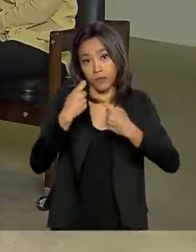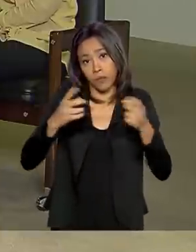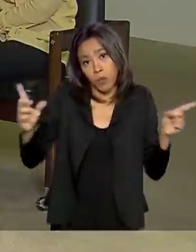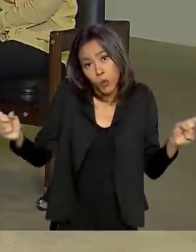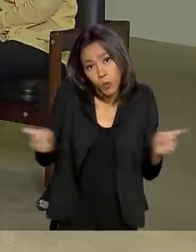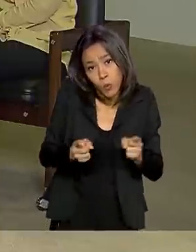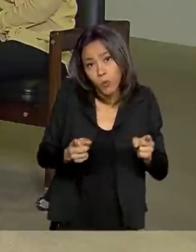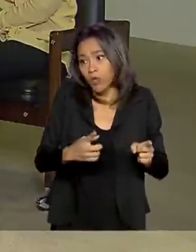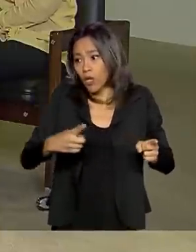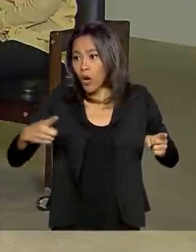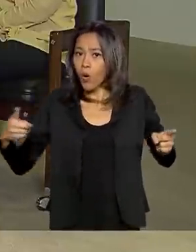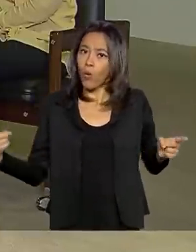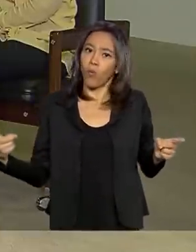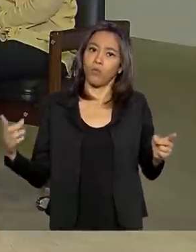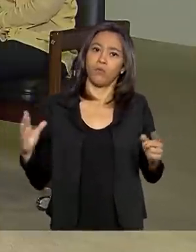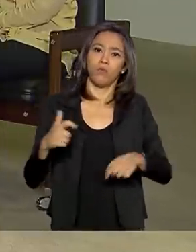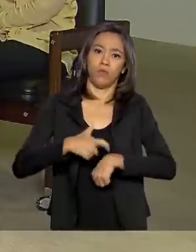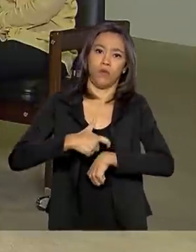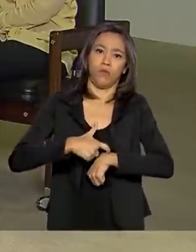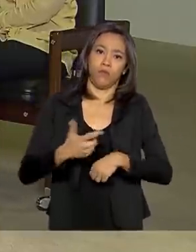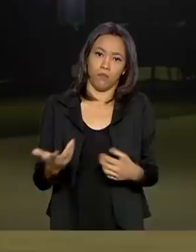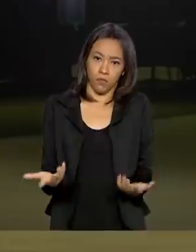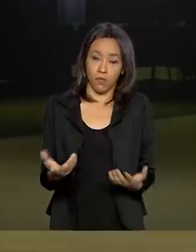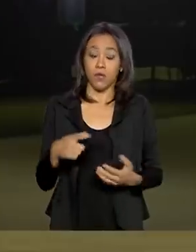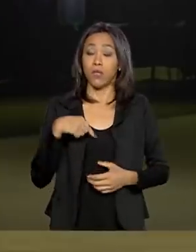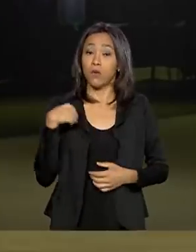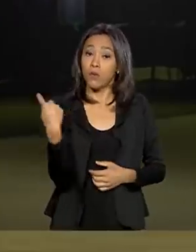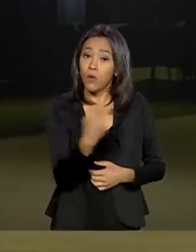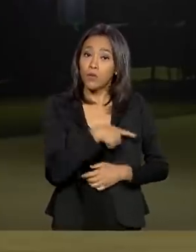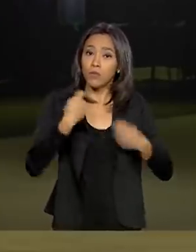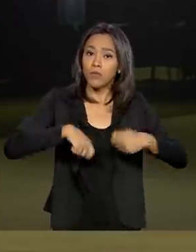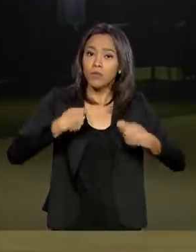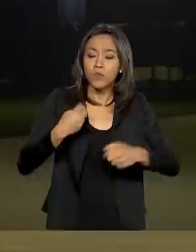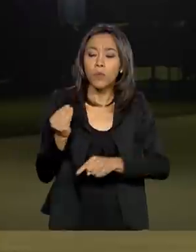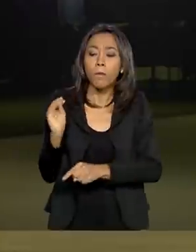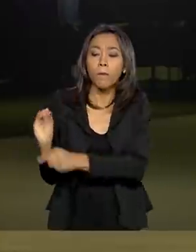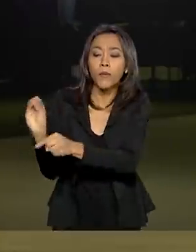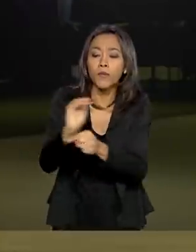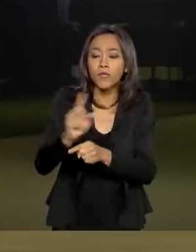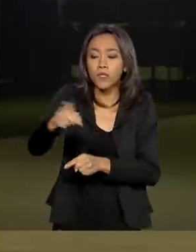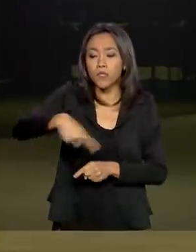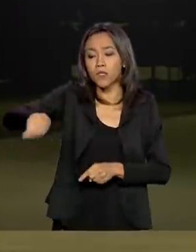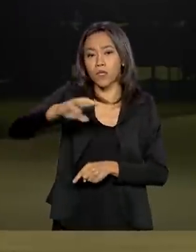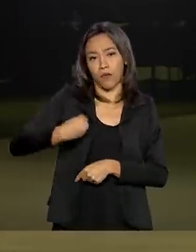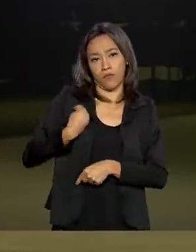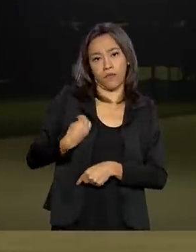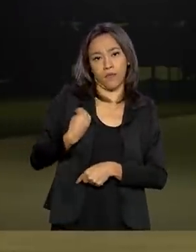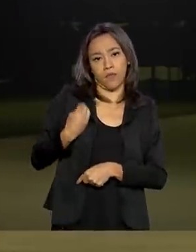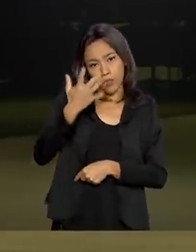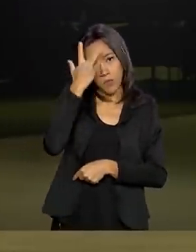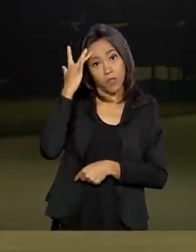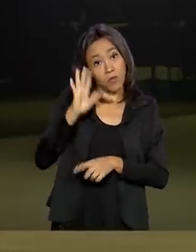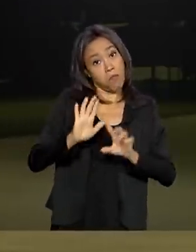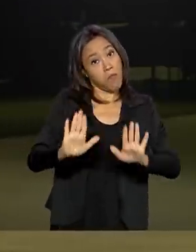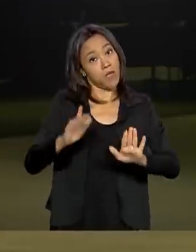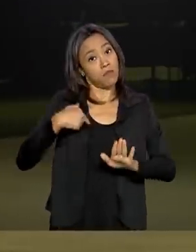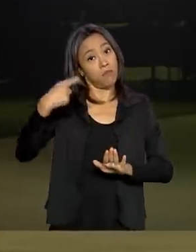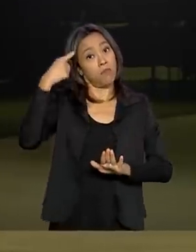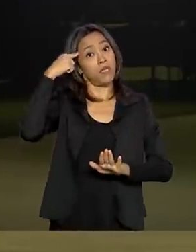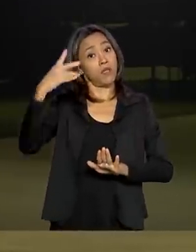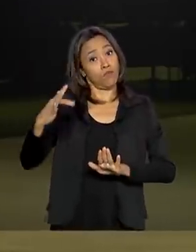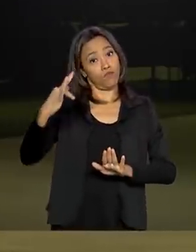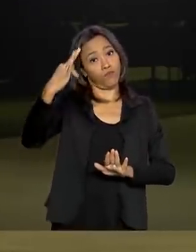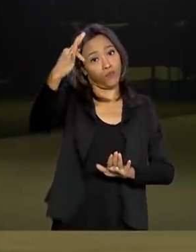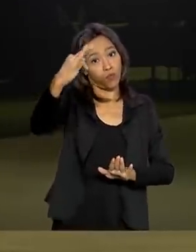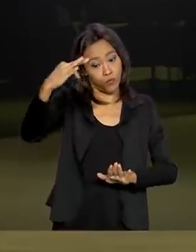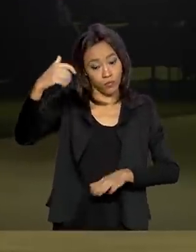Então, nós temos que proteger no presente a vida das pessoas, mas nós temos que pensar no futuro imediato,